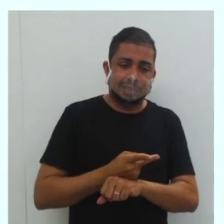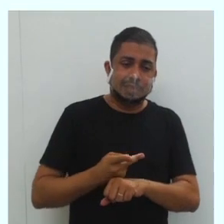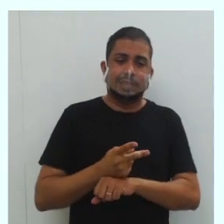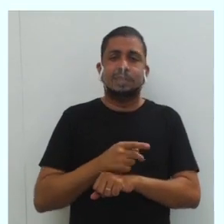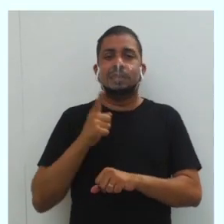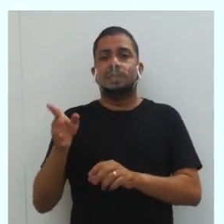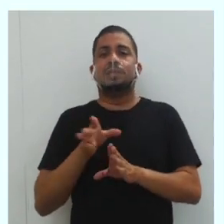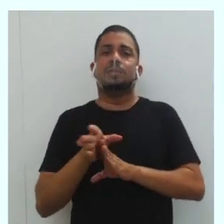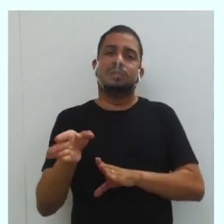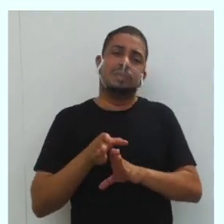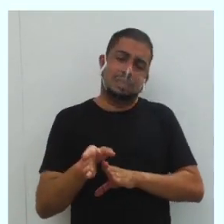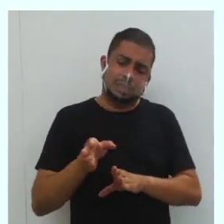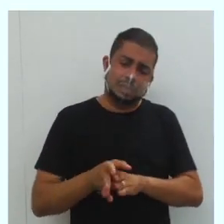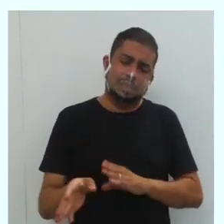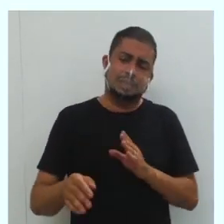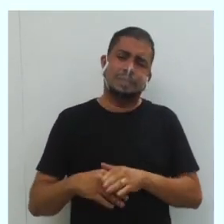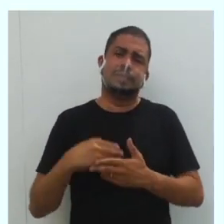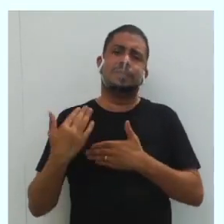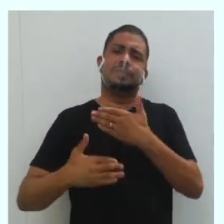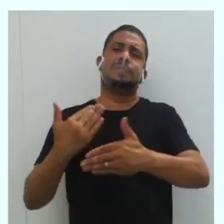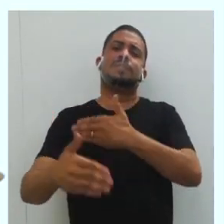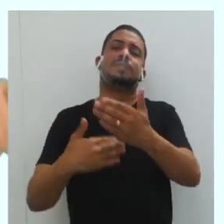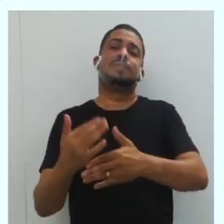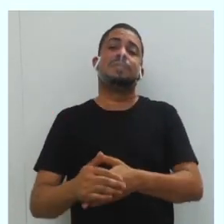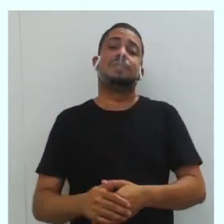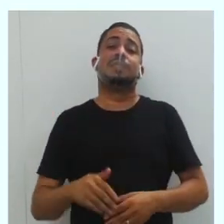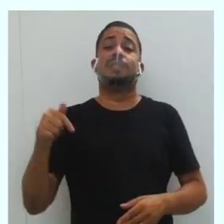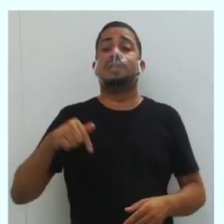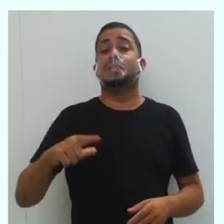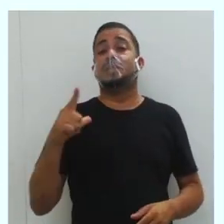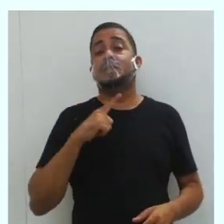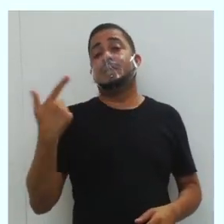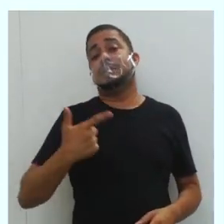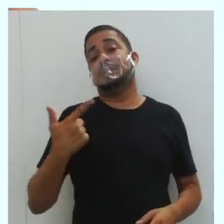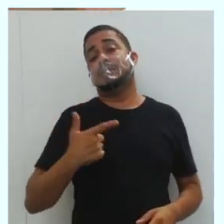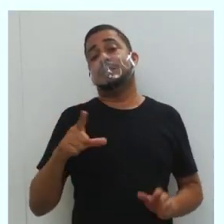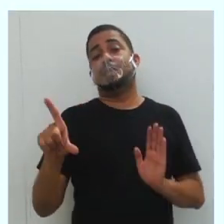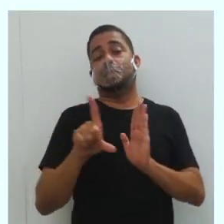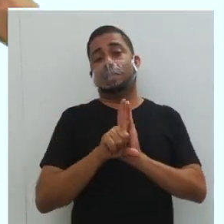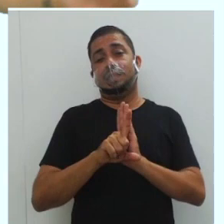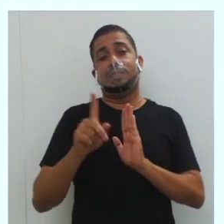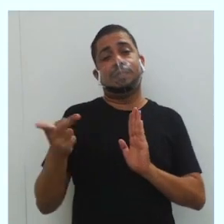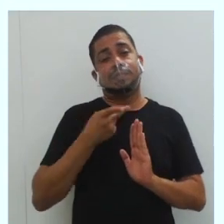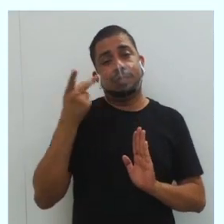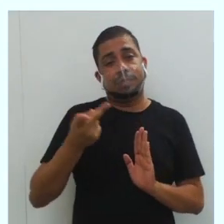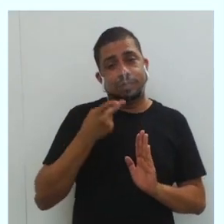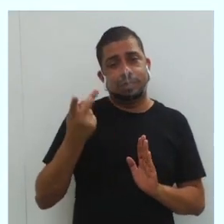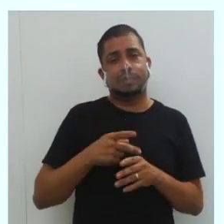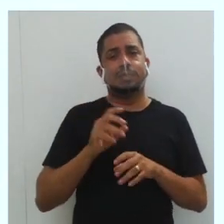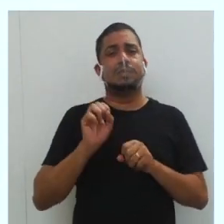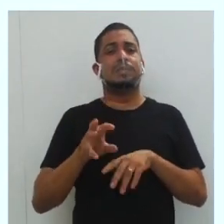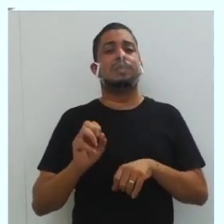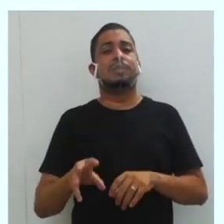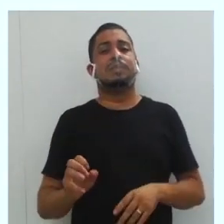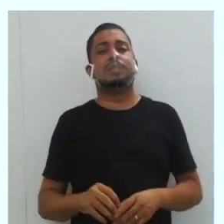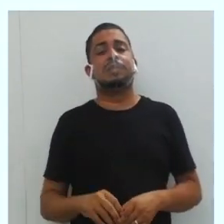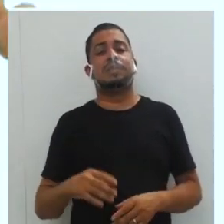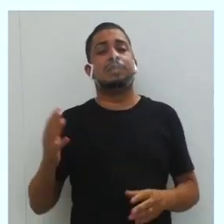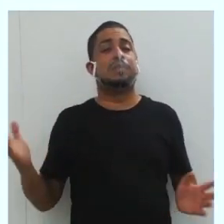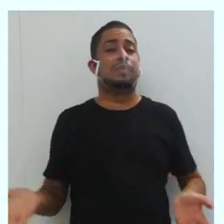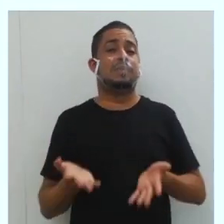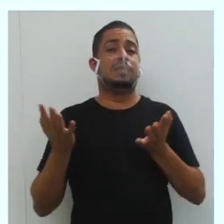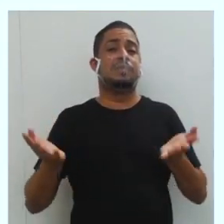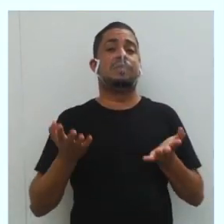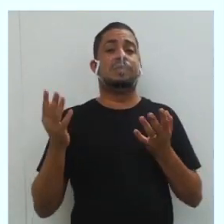conscientização. Então, vamos adiante. Aqui nós temos a segunda lei. Falamos da questão do ensino, da